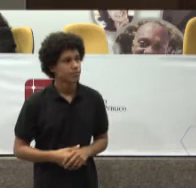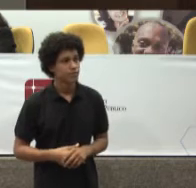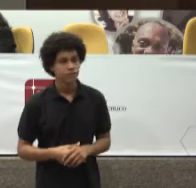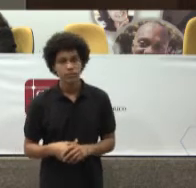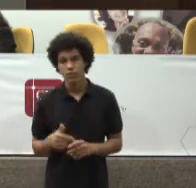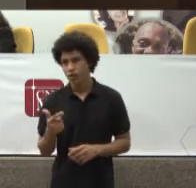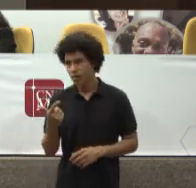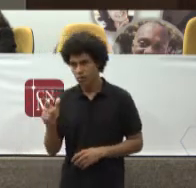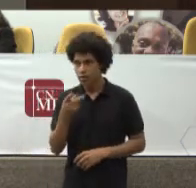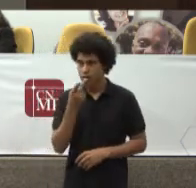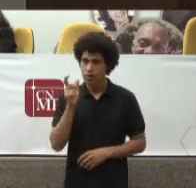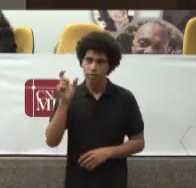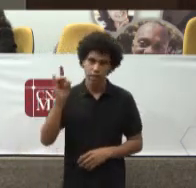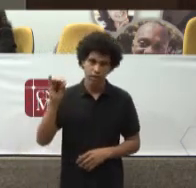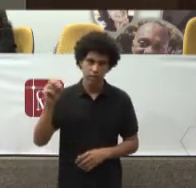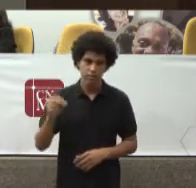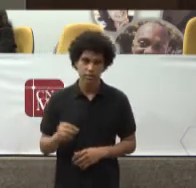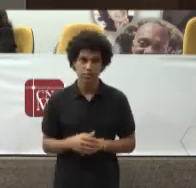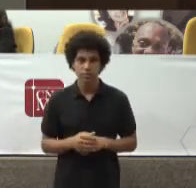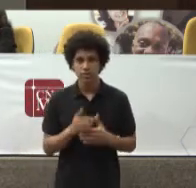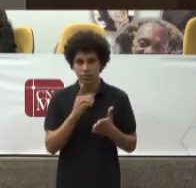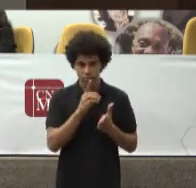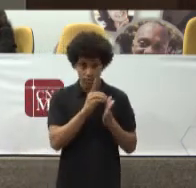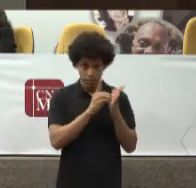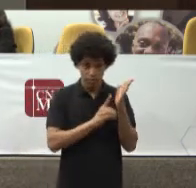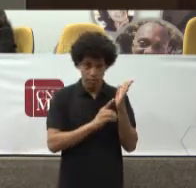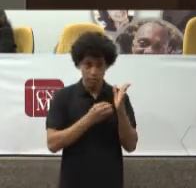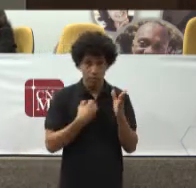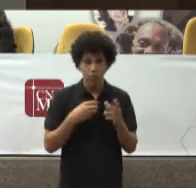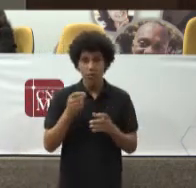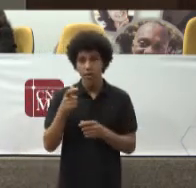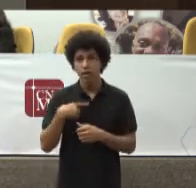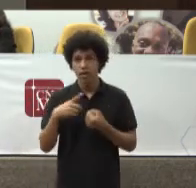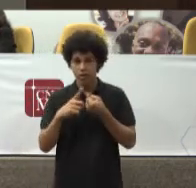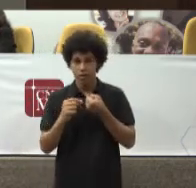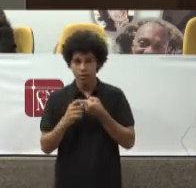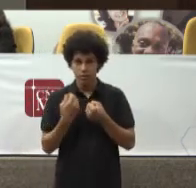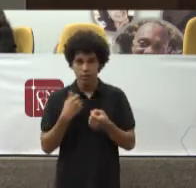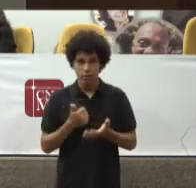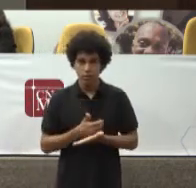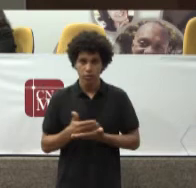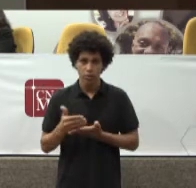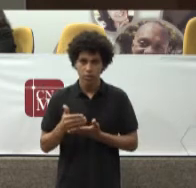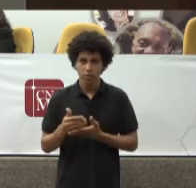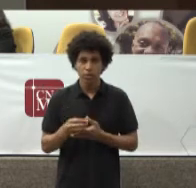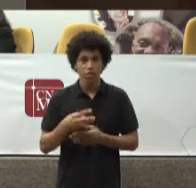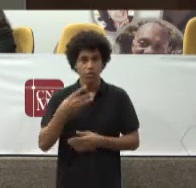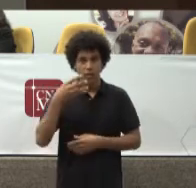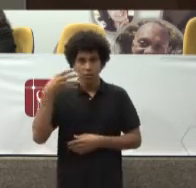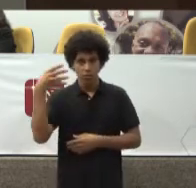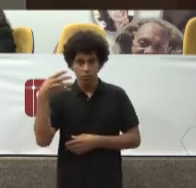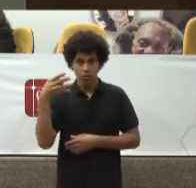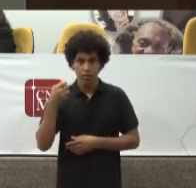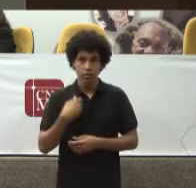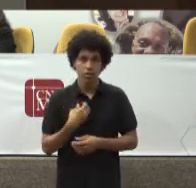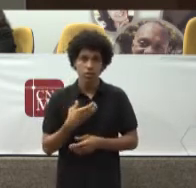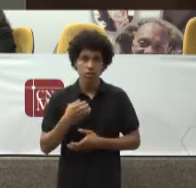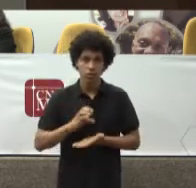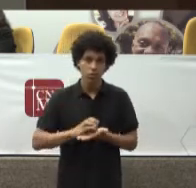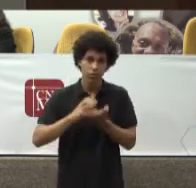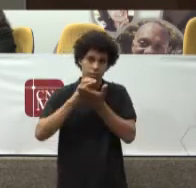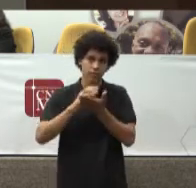Declaração De alma Alta Que firmou Esses princípios Nós temos A oitava Conferência Nacional De saúde Já referida Pela procuradora